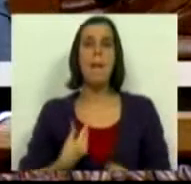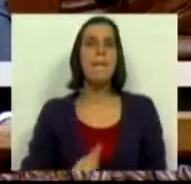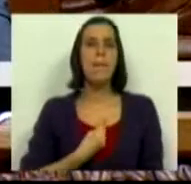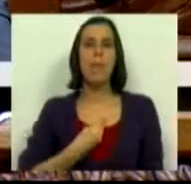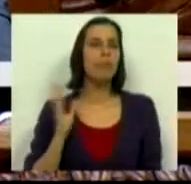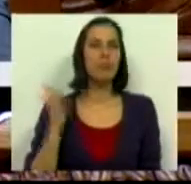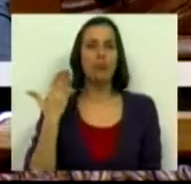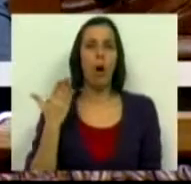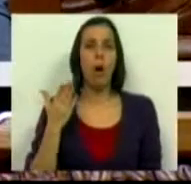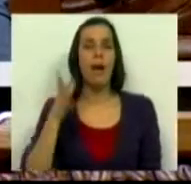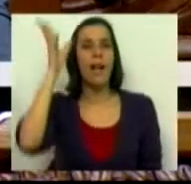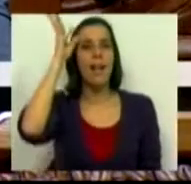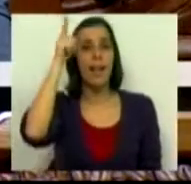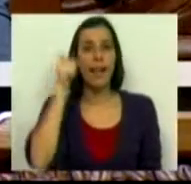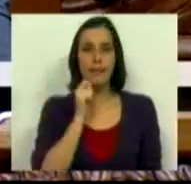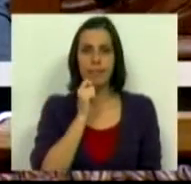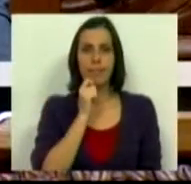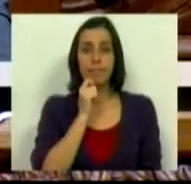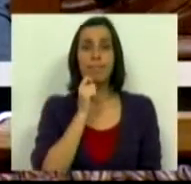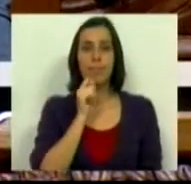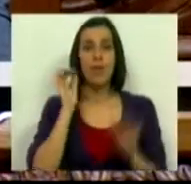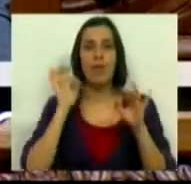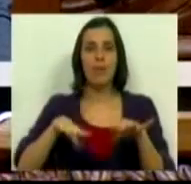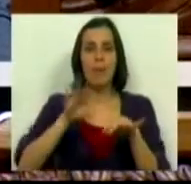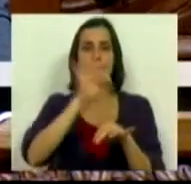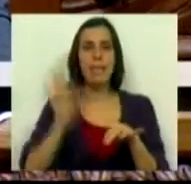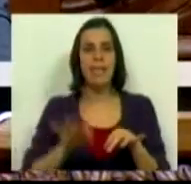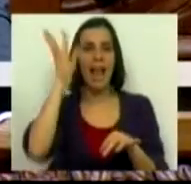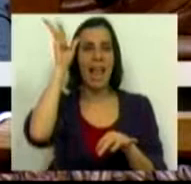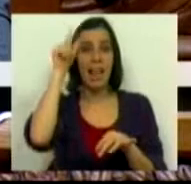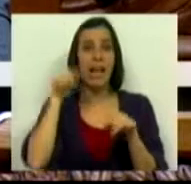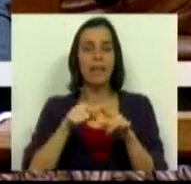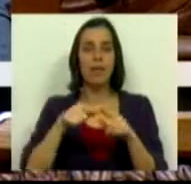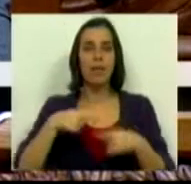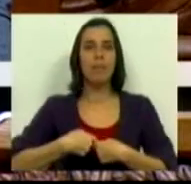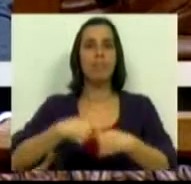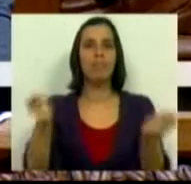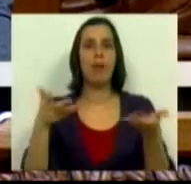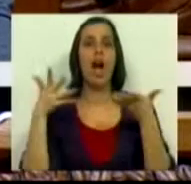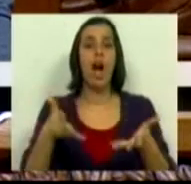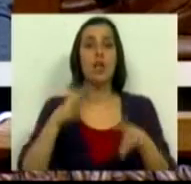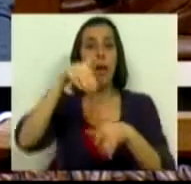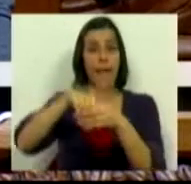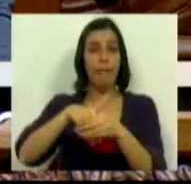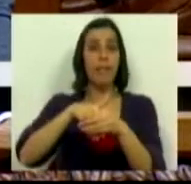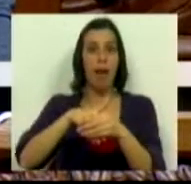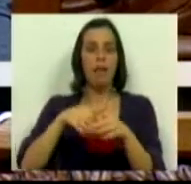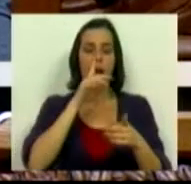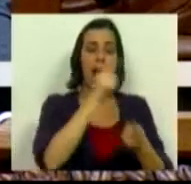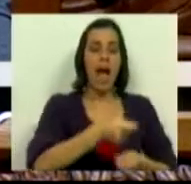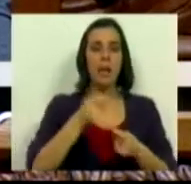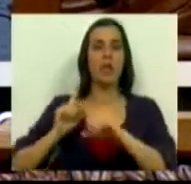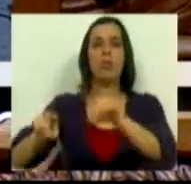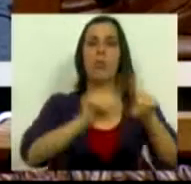preocupação é com o leite. Com o fim das cotas leiteiras e com a redistribuição das ajudas internas entre